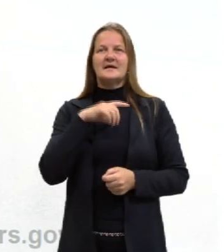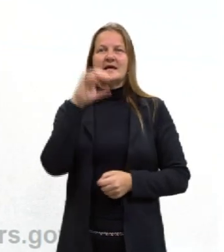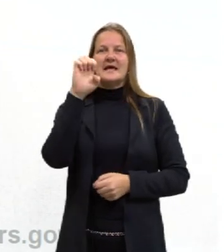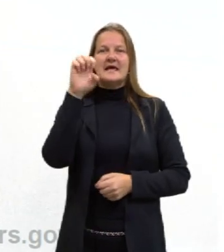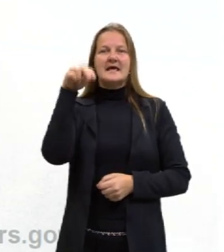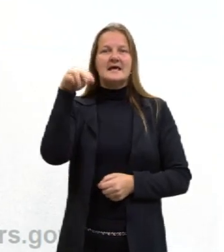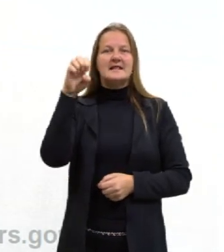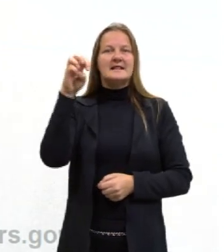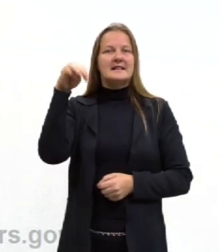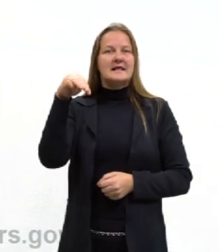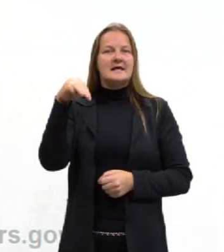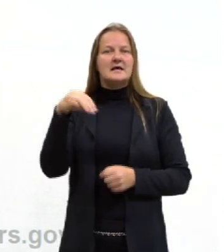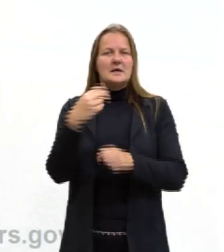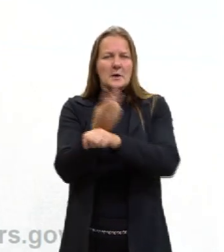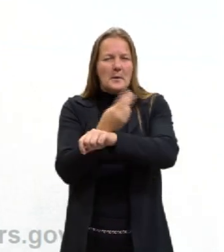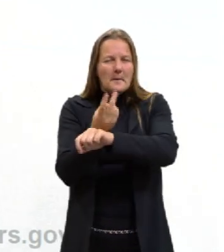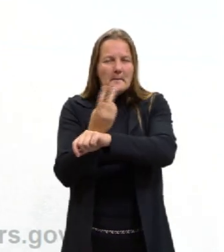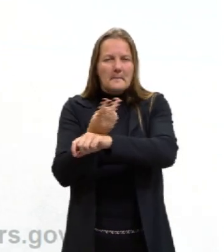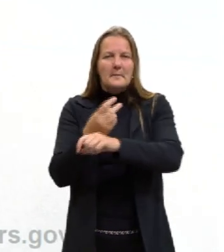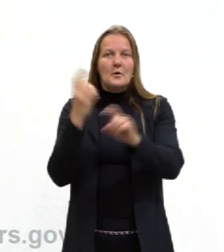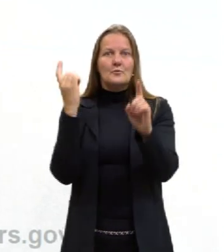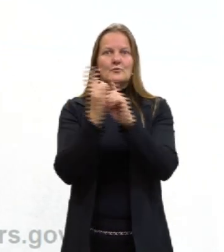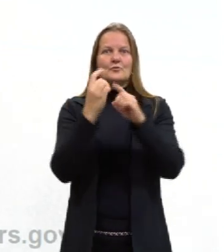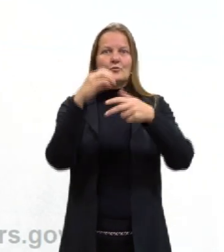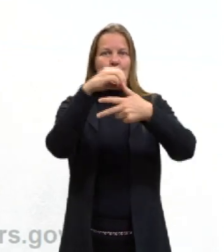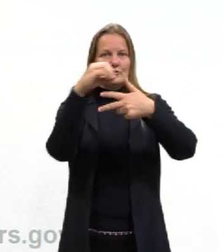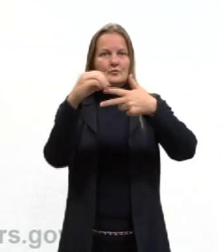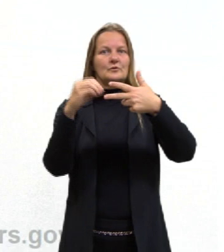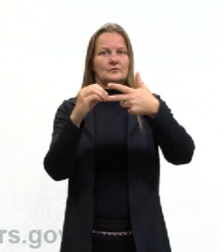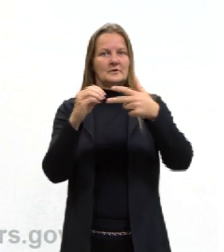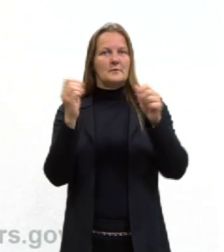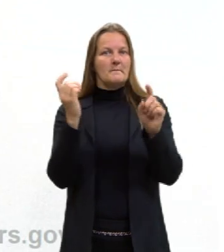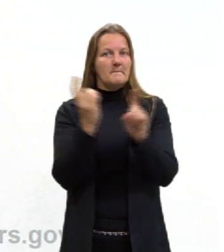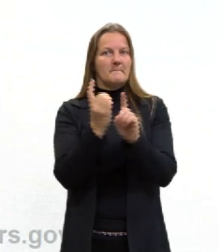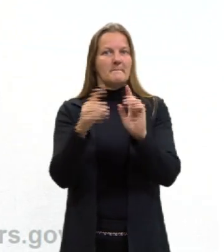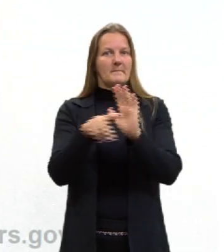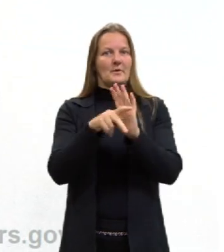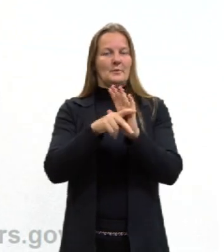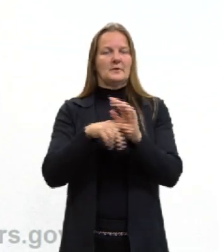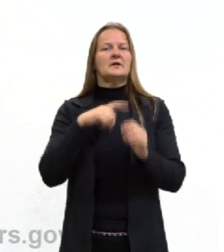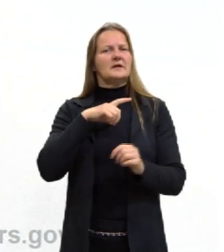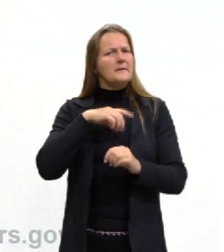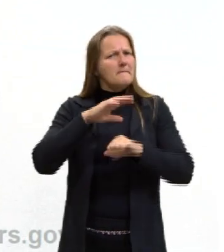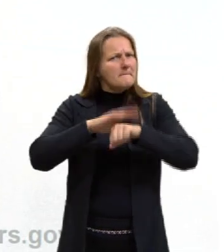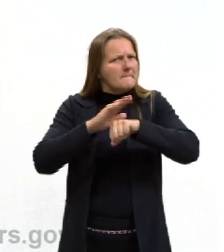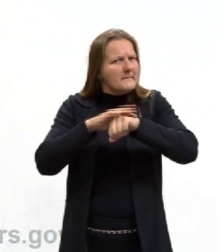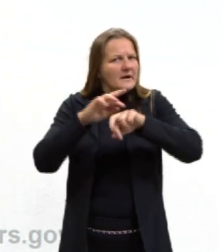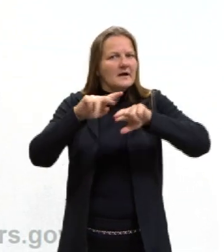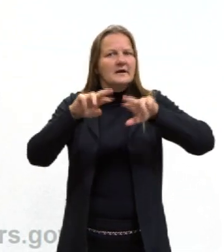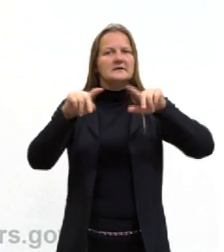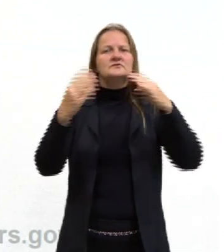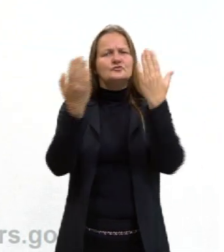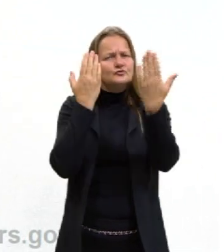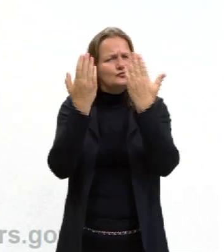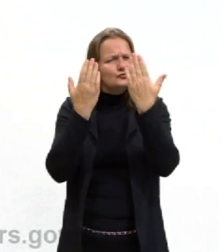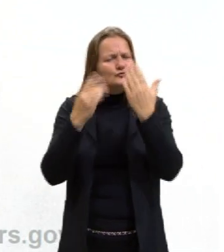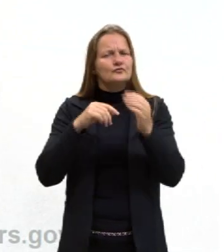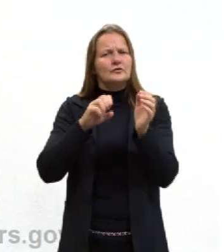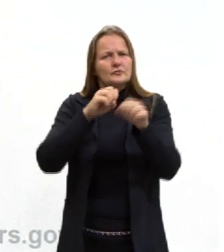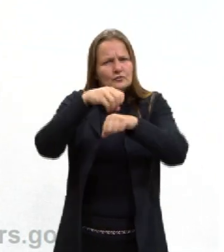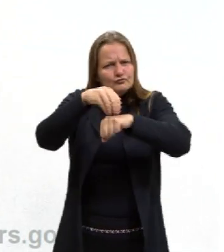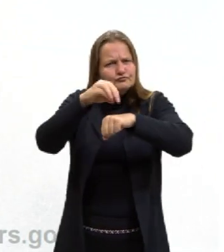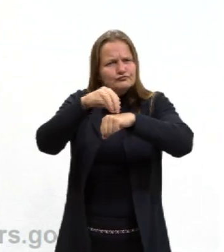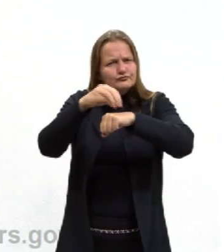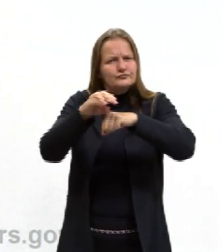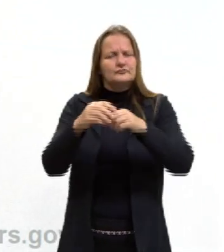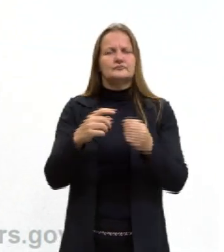na busca, para que apareçam as questões do ENEM. Mas também tem outras dúvidas que o pessoal manda lá